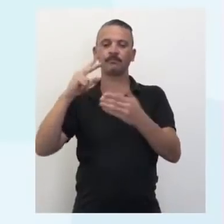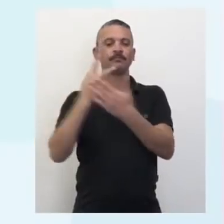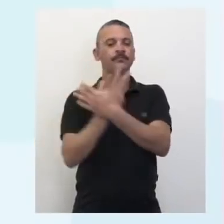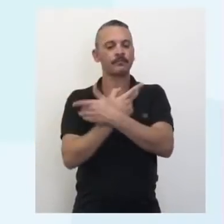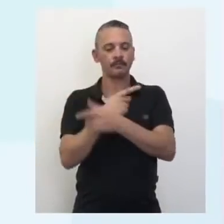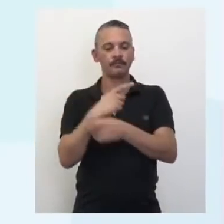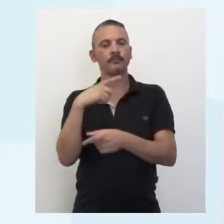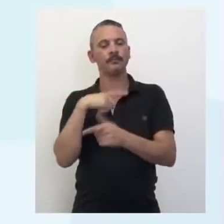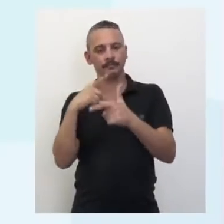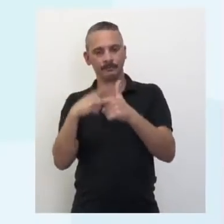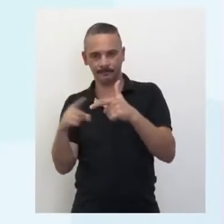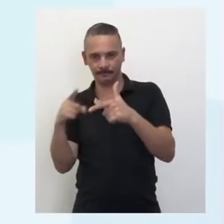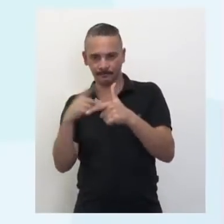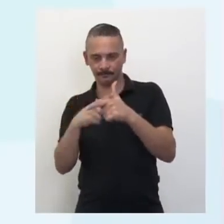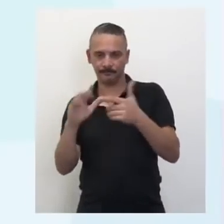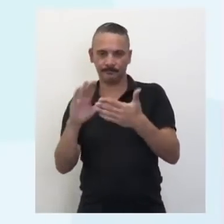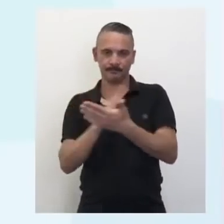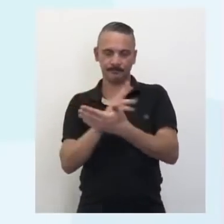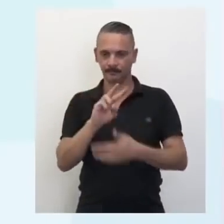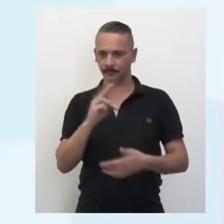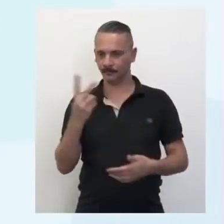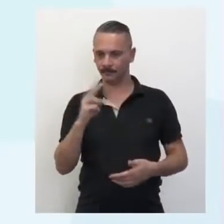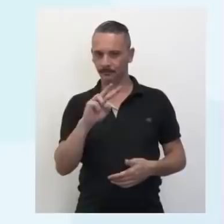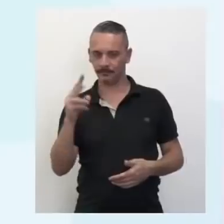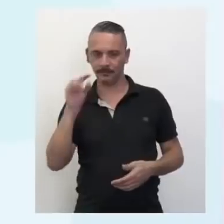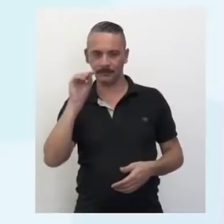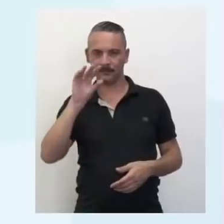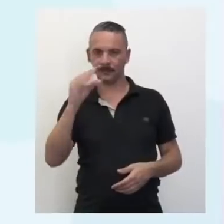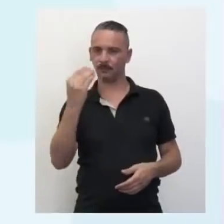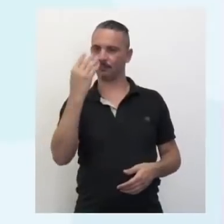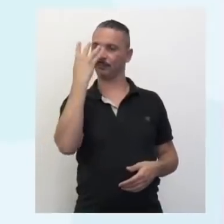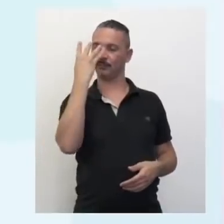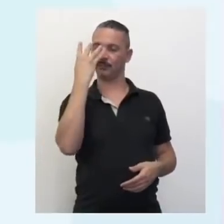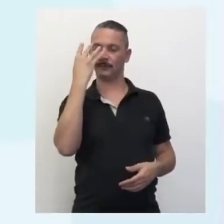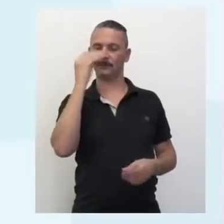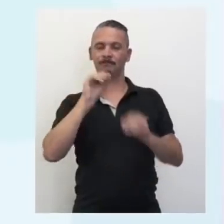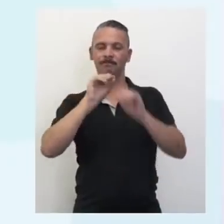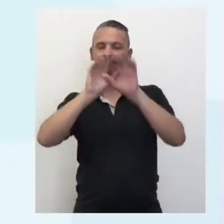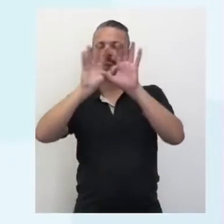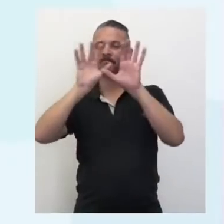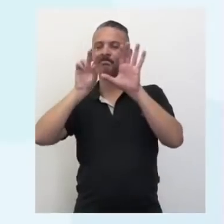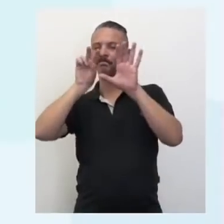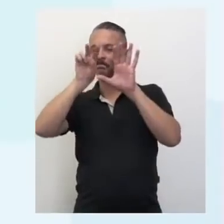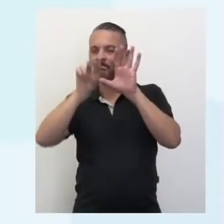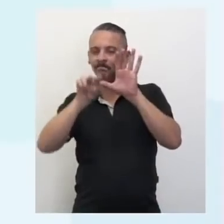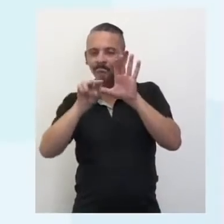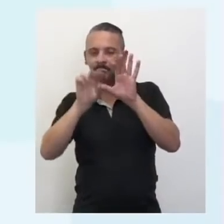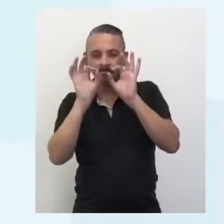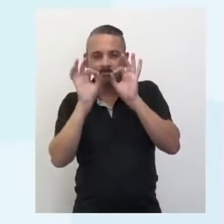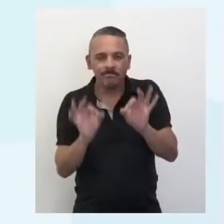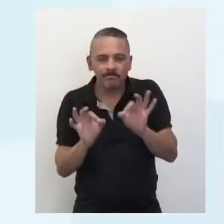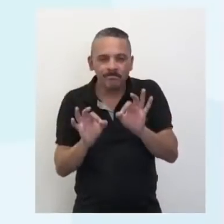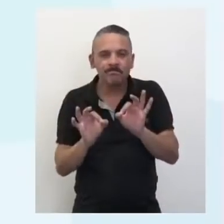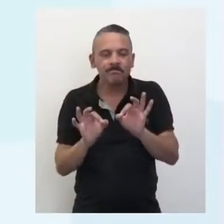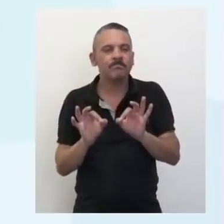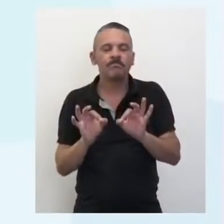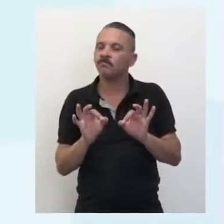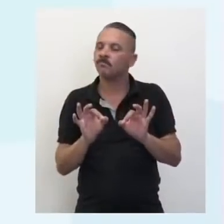também tem ali a convergência dos raios, sofreu refração, mas a imagem, onde ela deveria ficar,